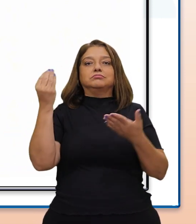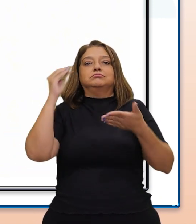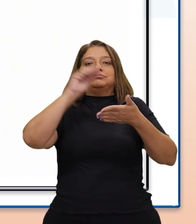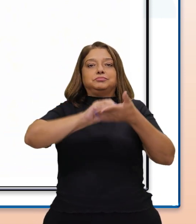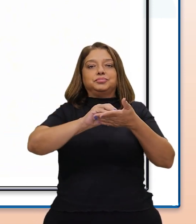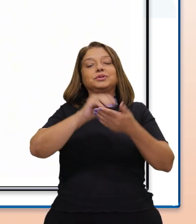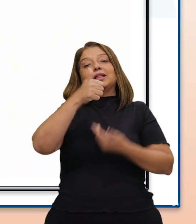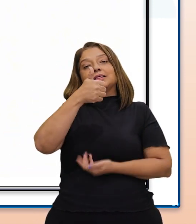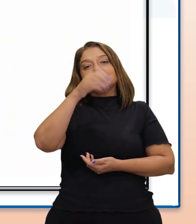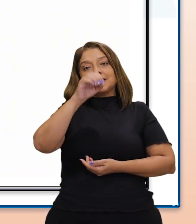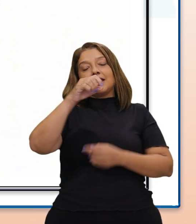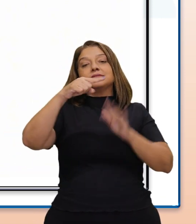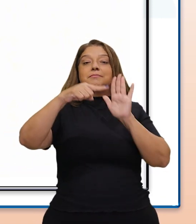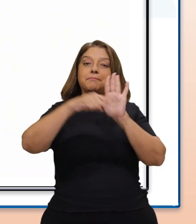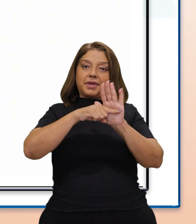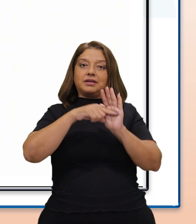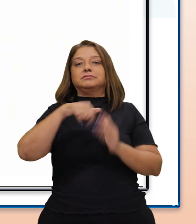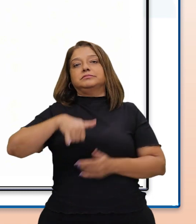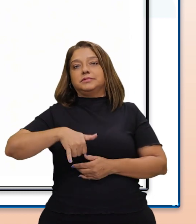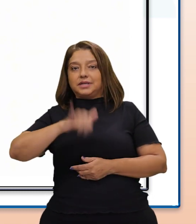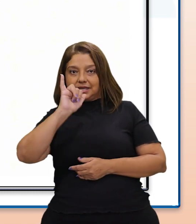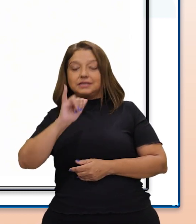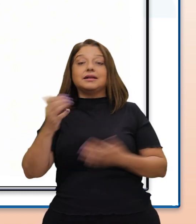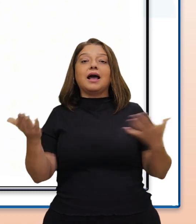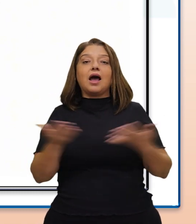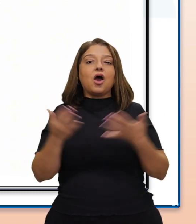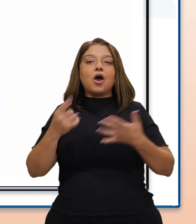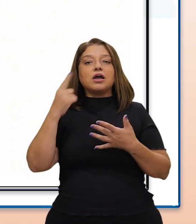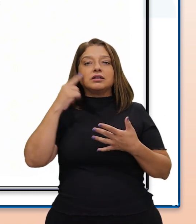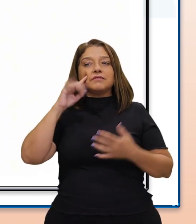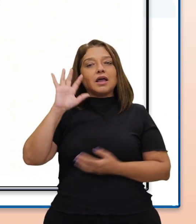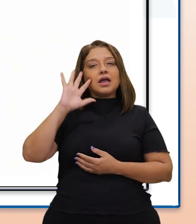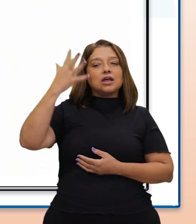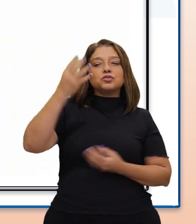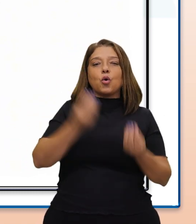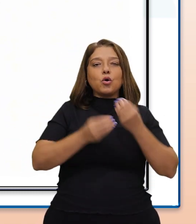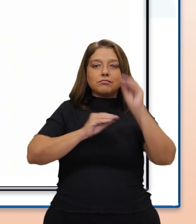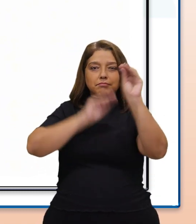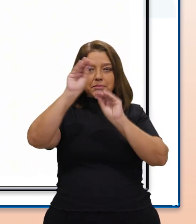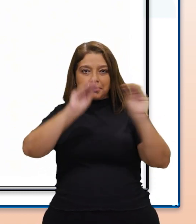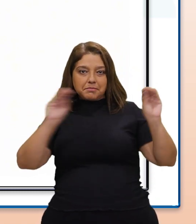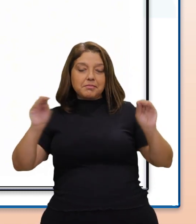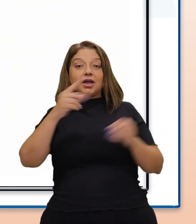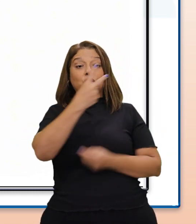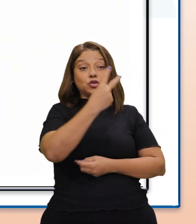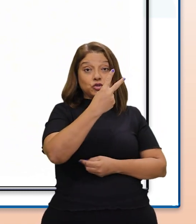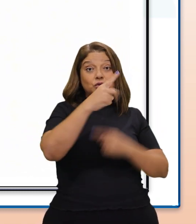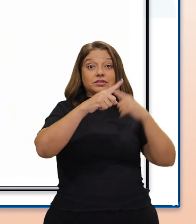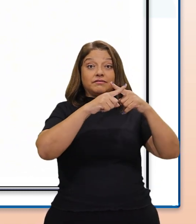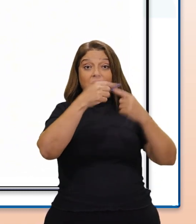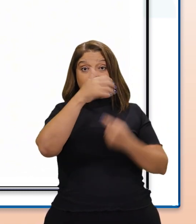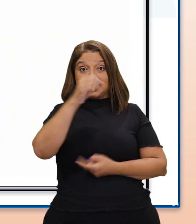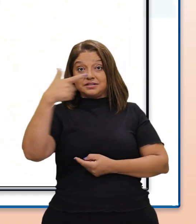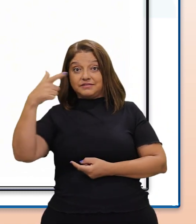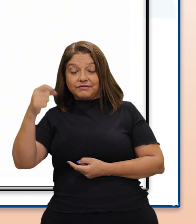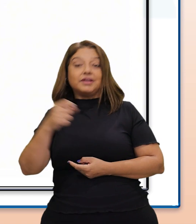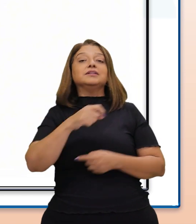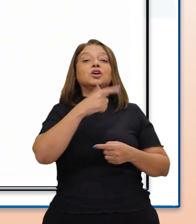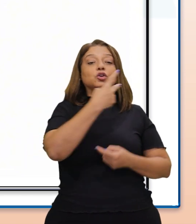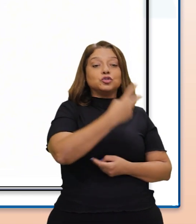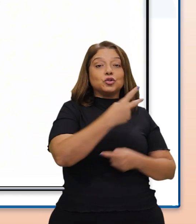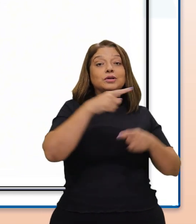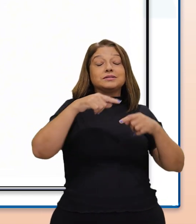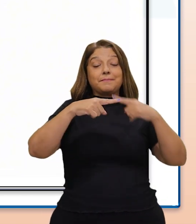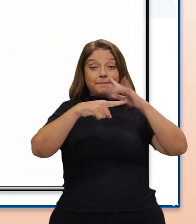10 menos Y. Resolvendo usando a propriedade distributiva, 2 vezes 10 é 20, 2 vezes menos Y